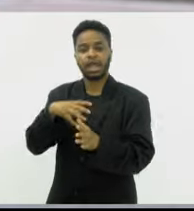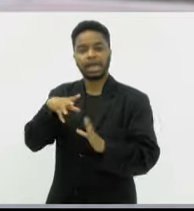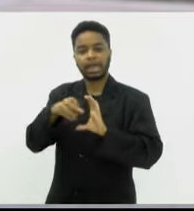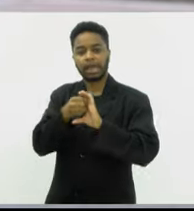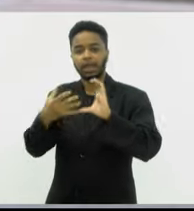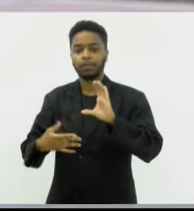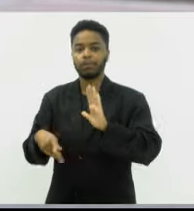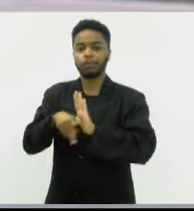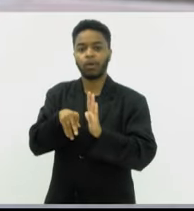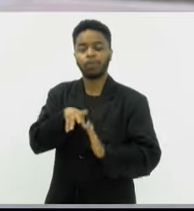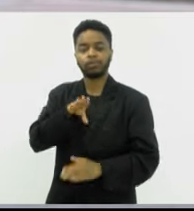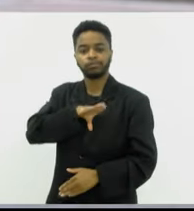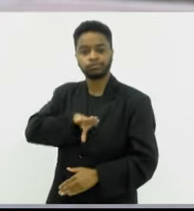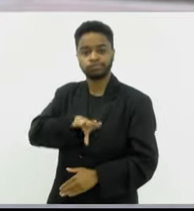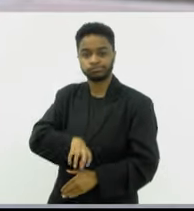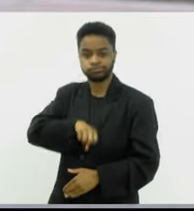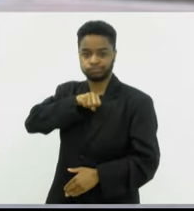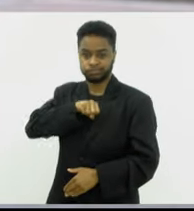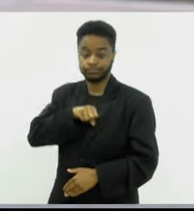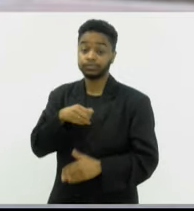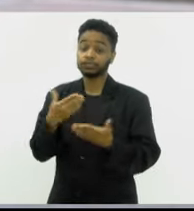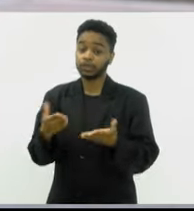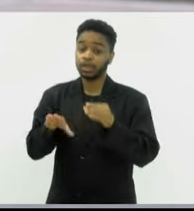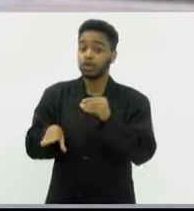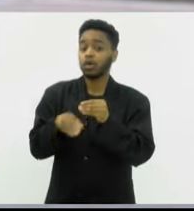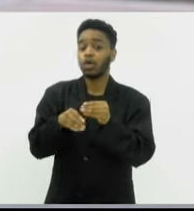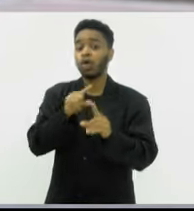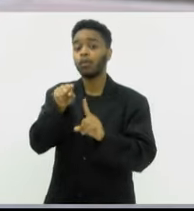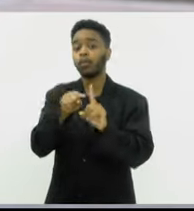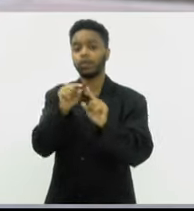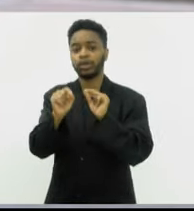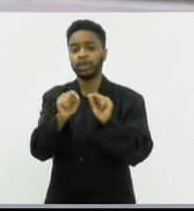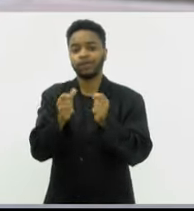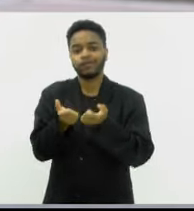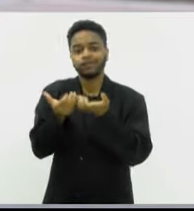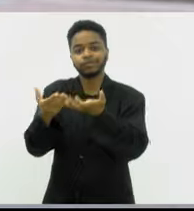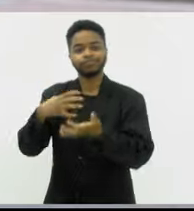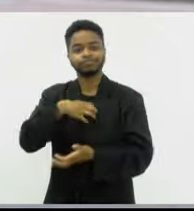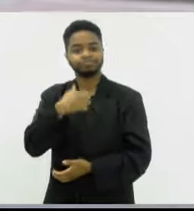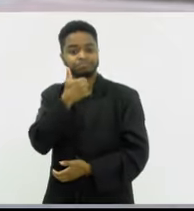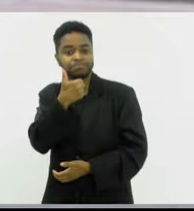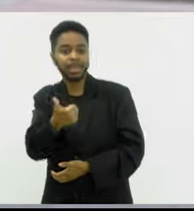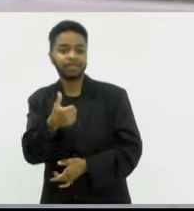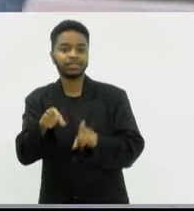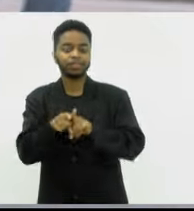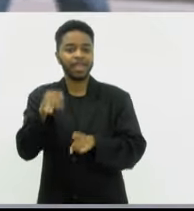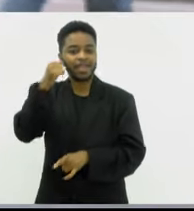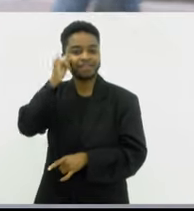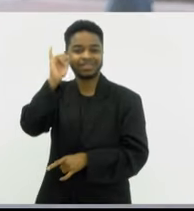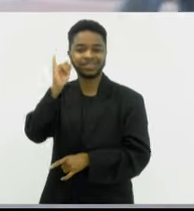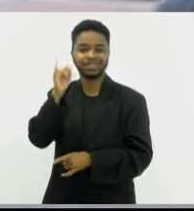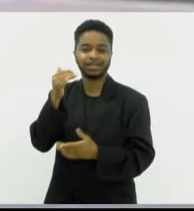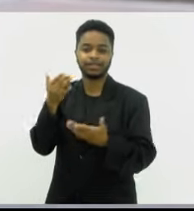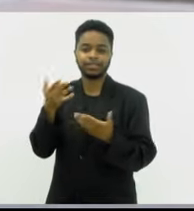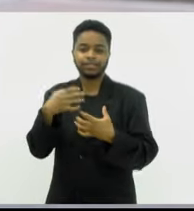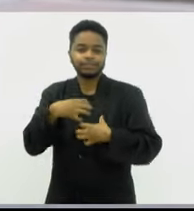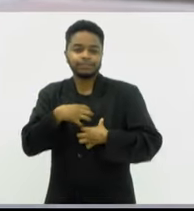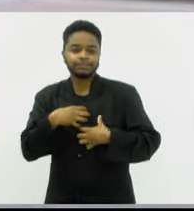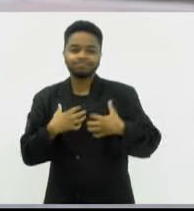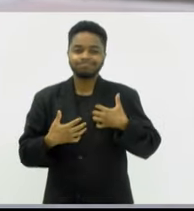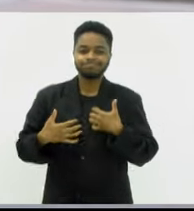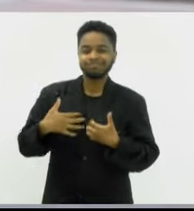Então, a finalidade da reposição é fazer com que a mulher se sinta bem, e evite o desagradável, os sintomas